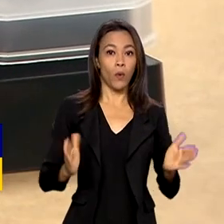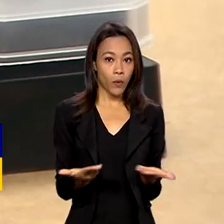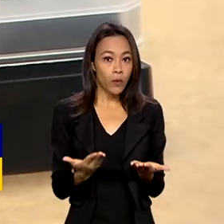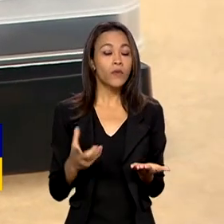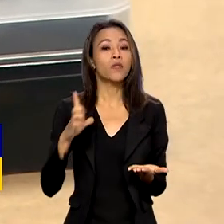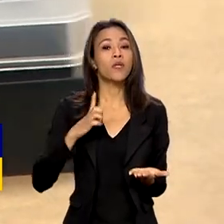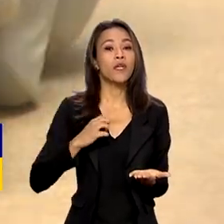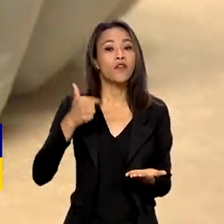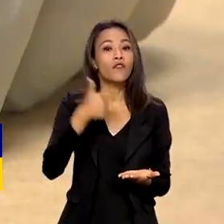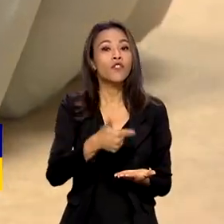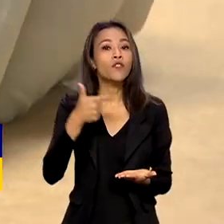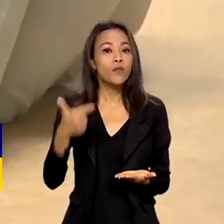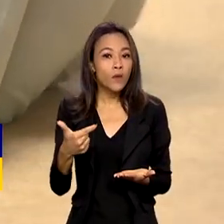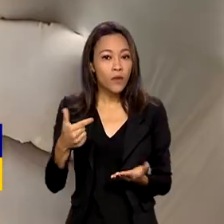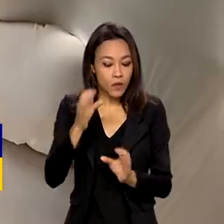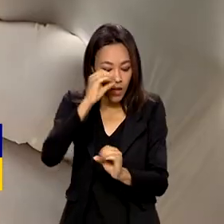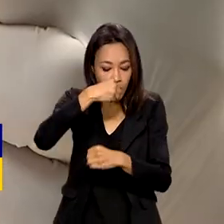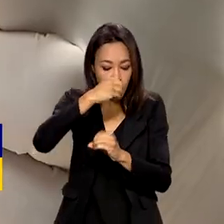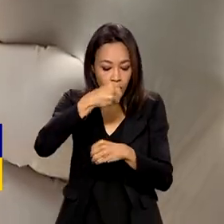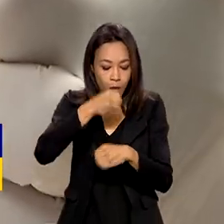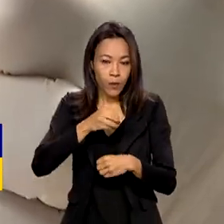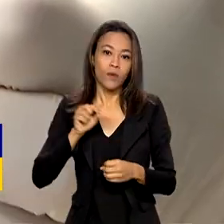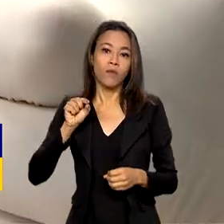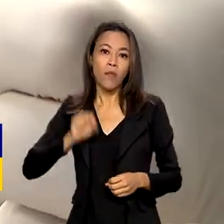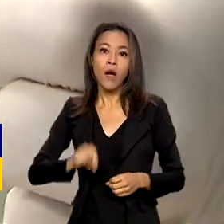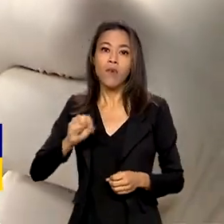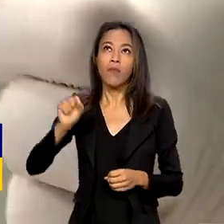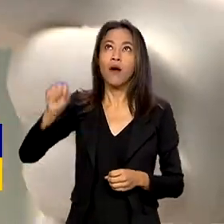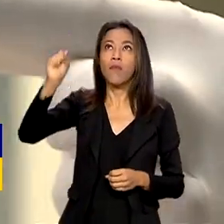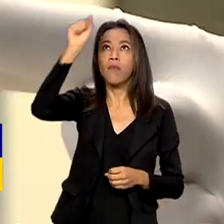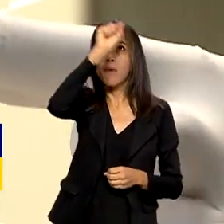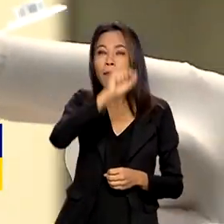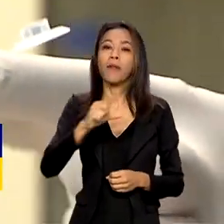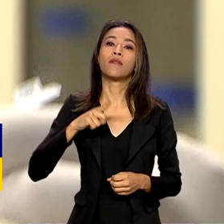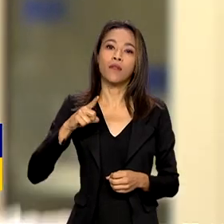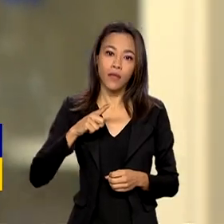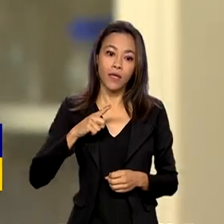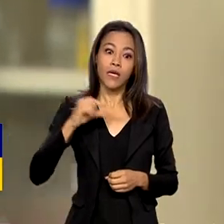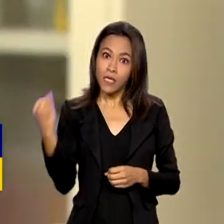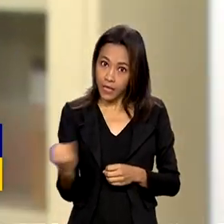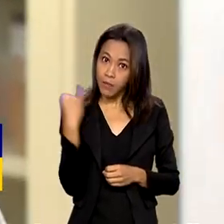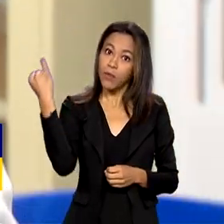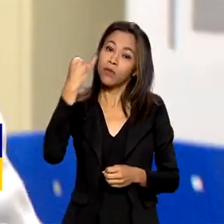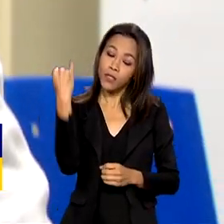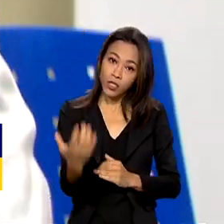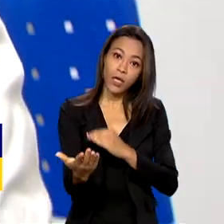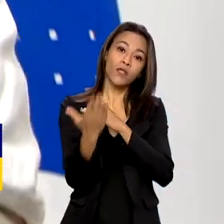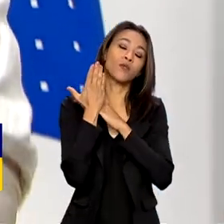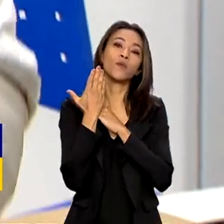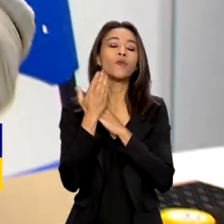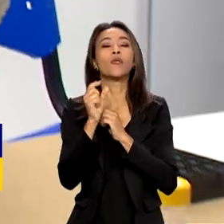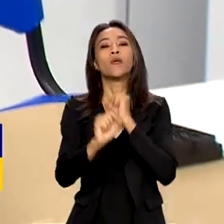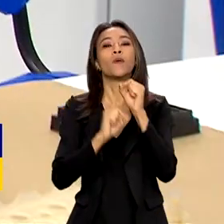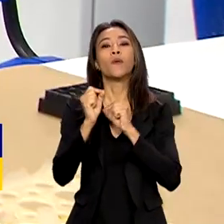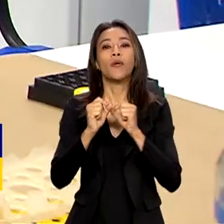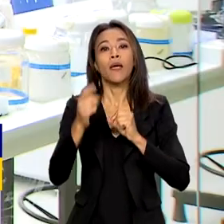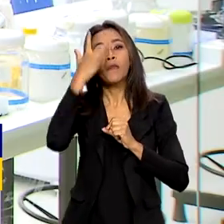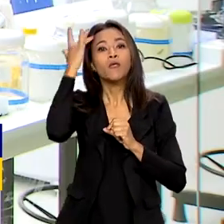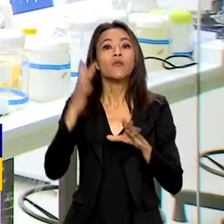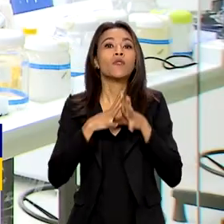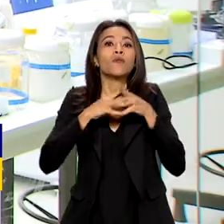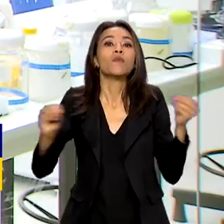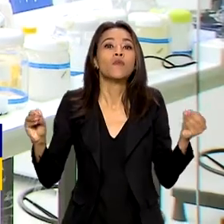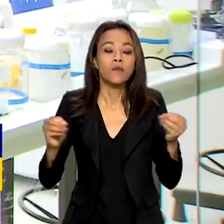por 22 laboratórios forenses, um trabalho importante, inclusive na investigação de pessoas desaparecidas.